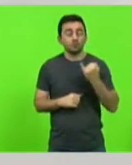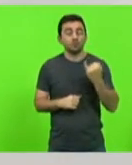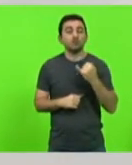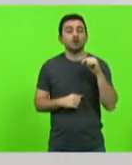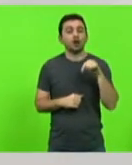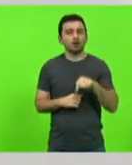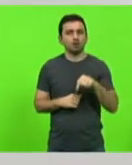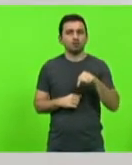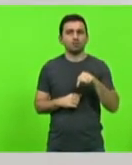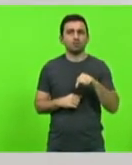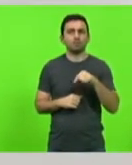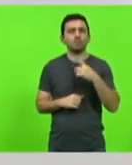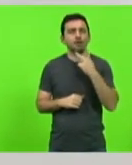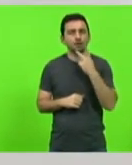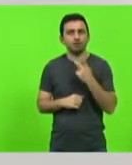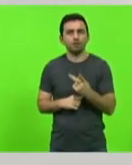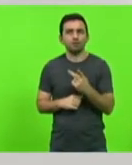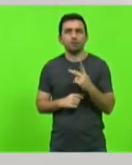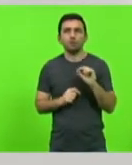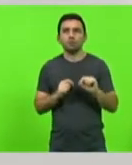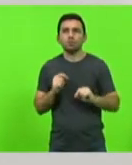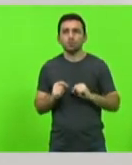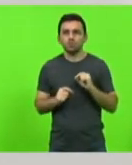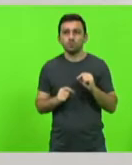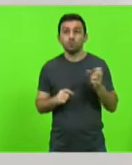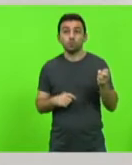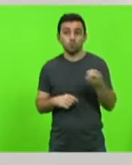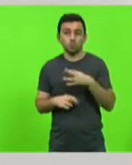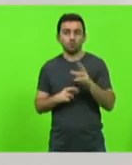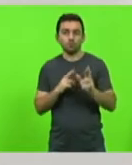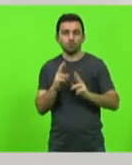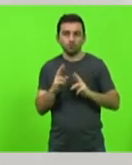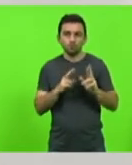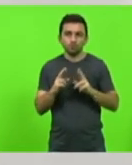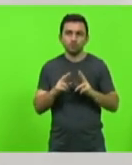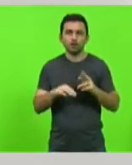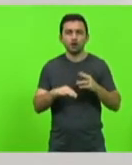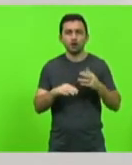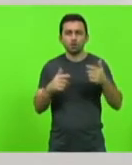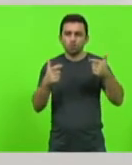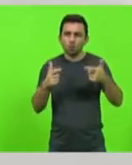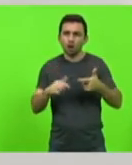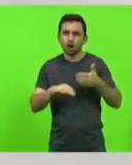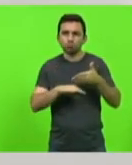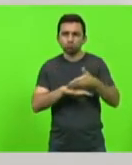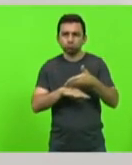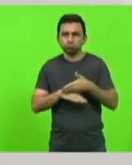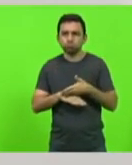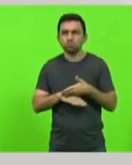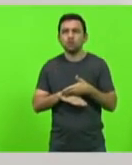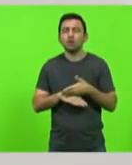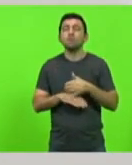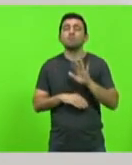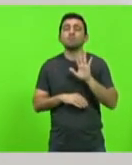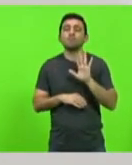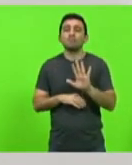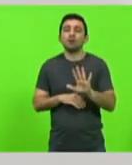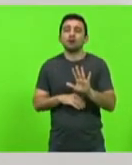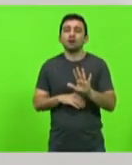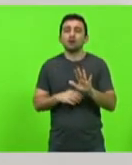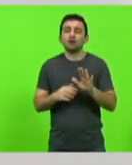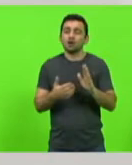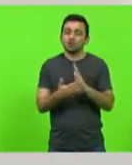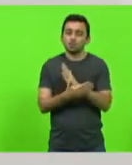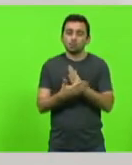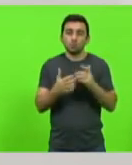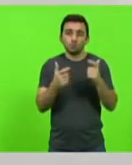falarmos sobre novas rodovias, novos acessos, mas a preocupação que temos é que esses acessos sejam